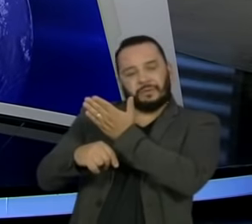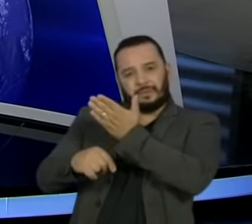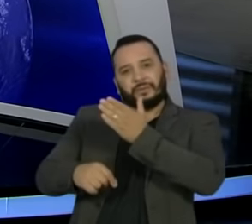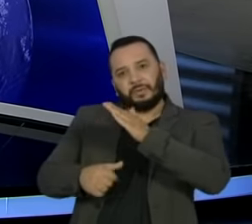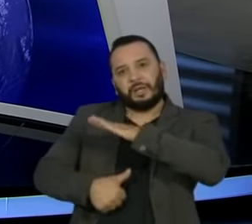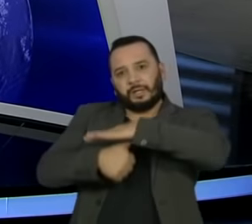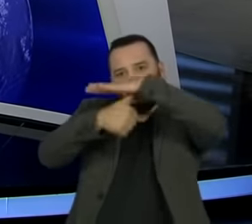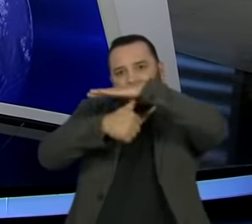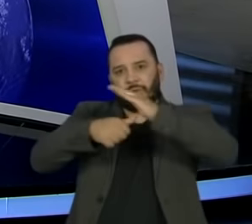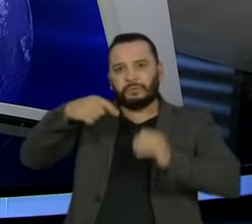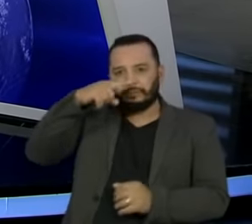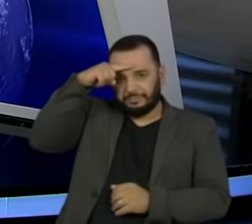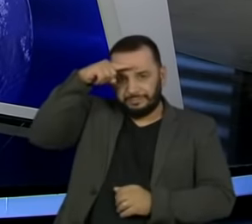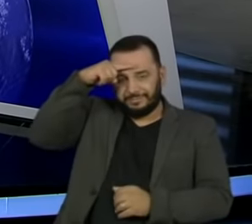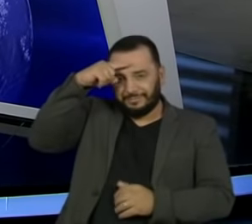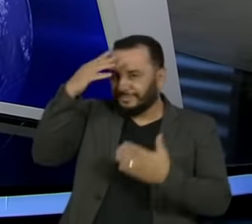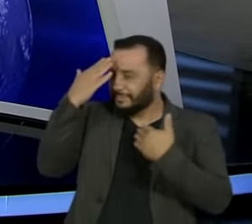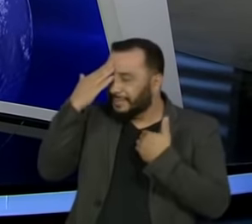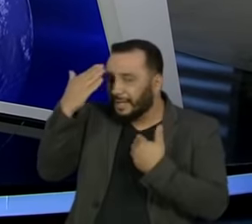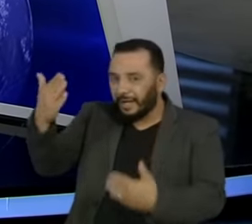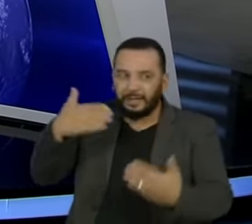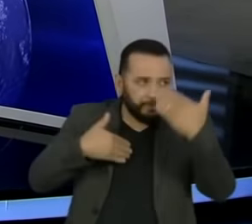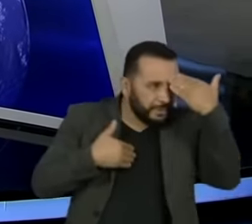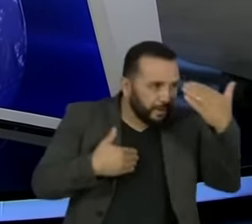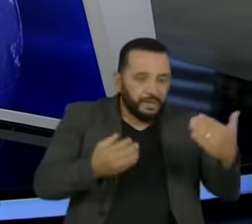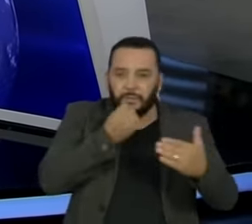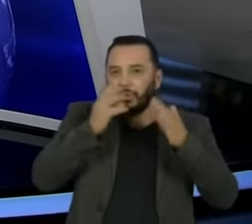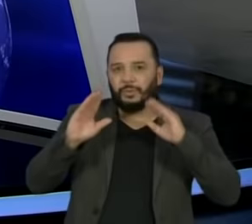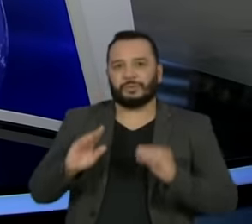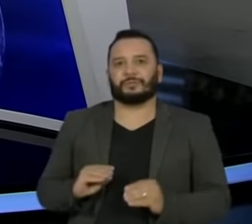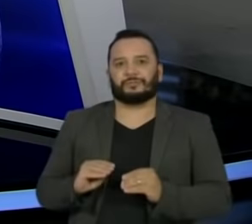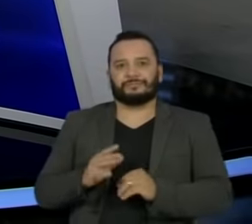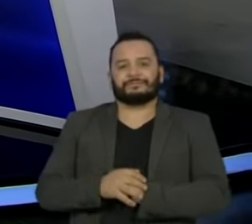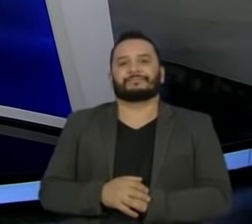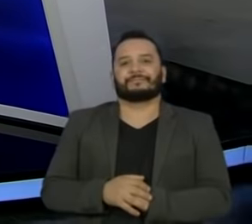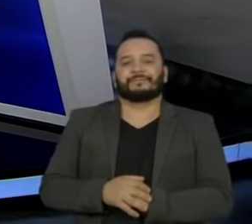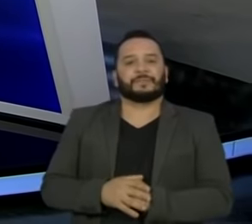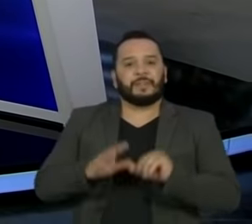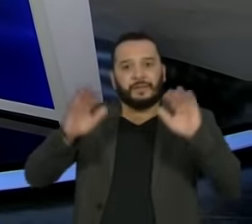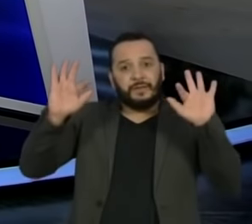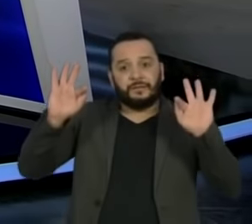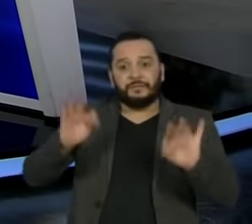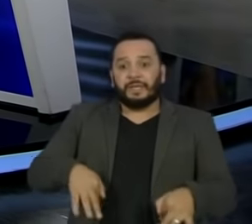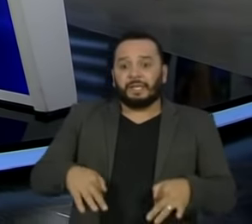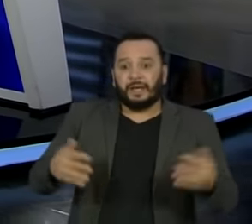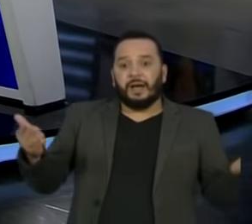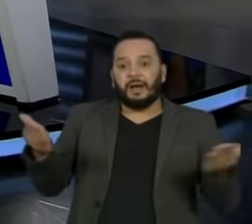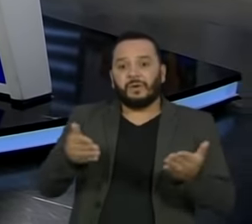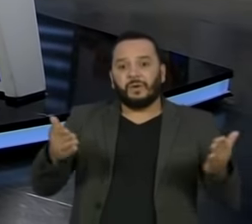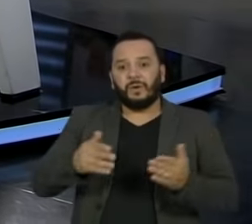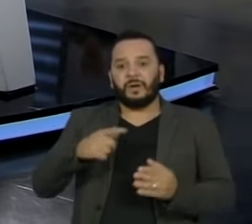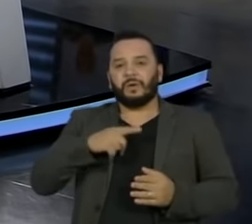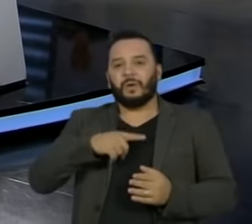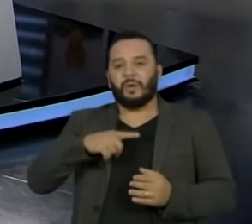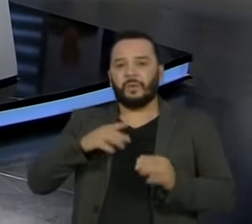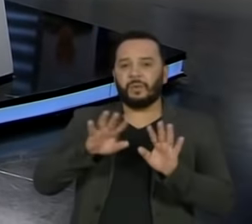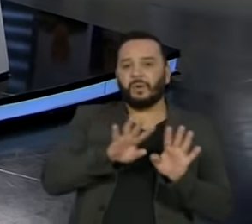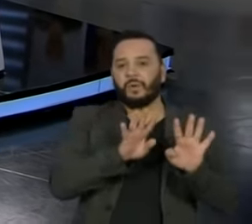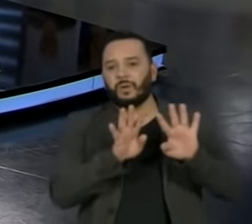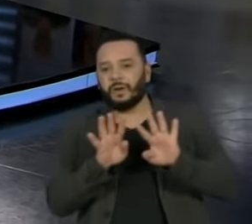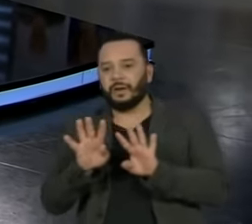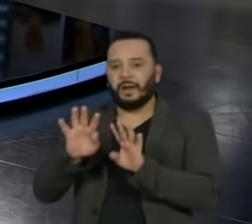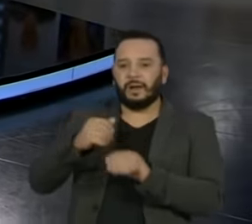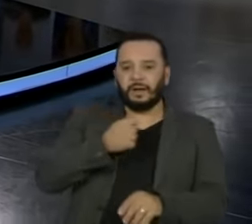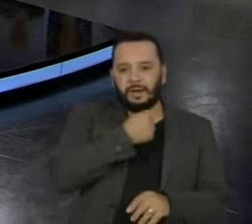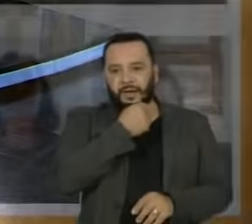Obrigada. Boa noite, professor. Boa noite. E nós terminamos esta edição com a apresentação online do coral do Canto da Pá,